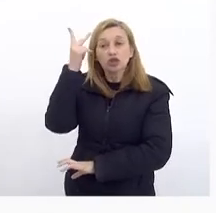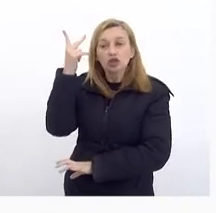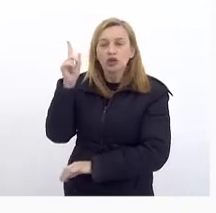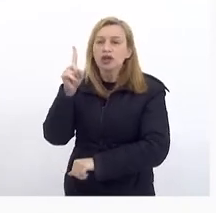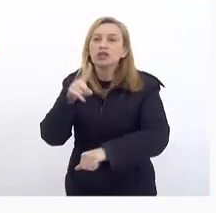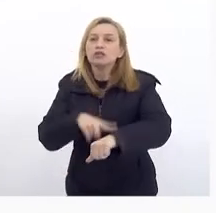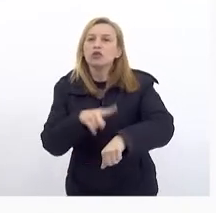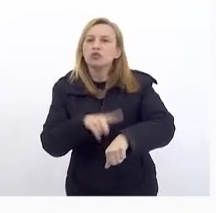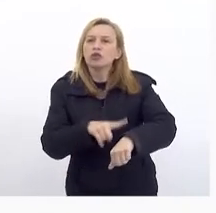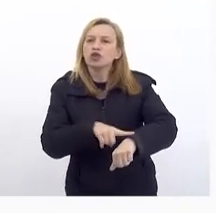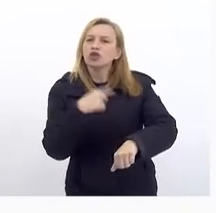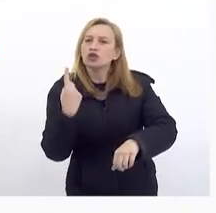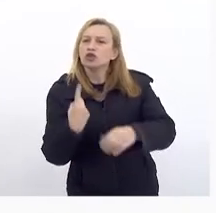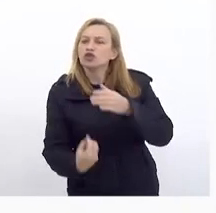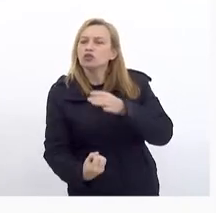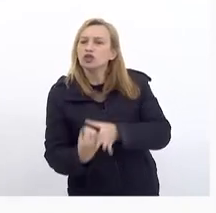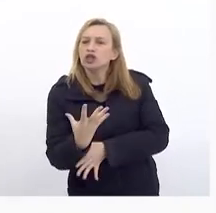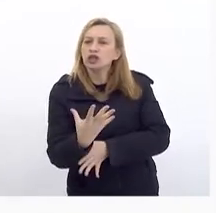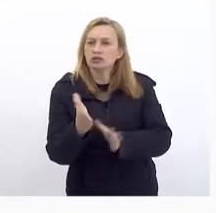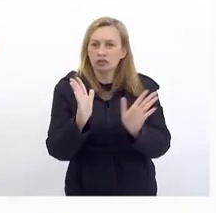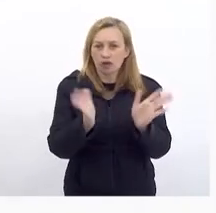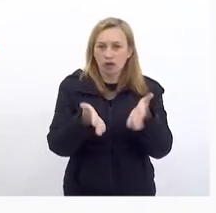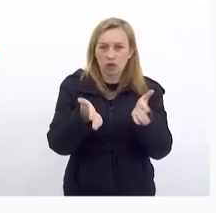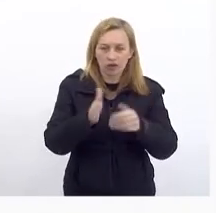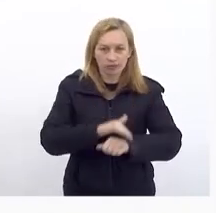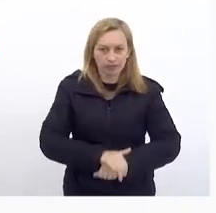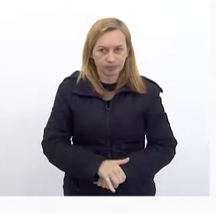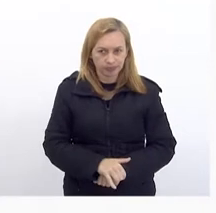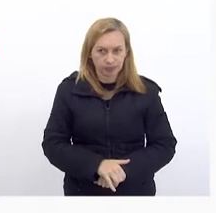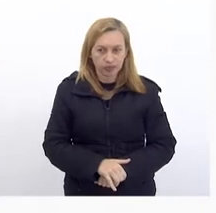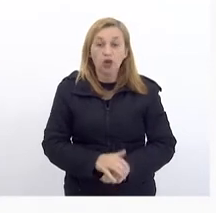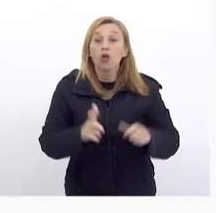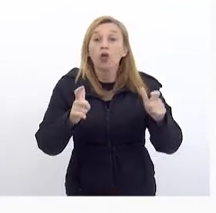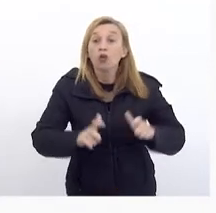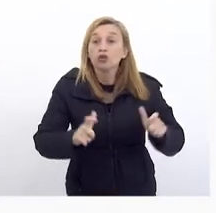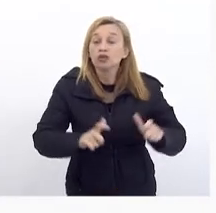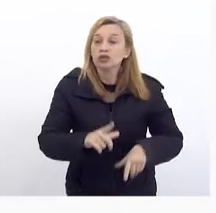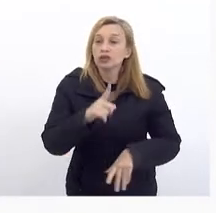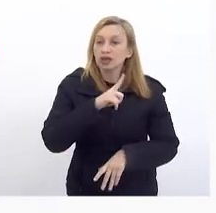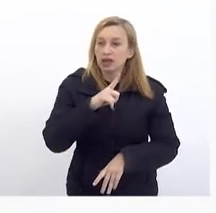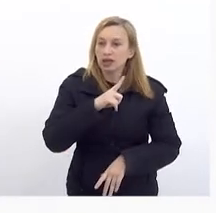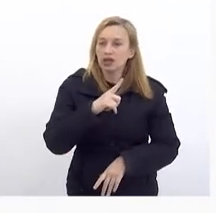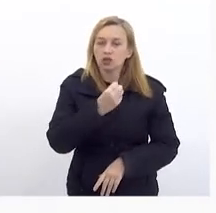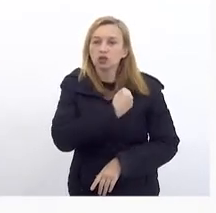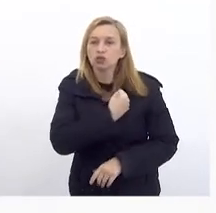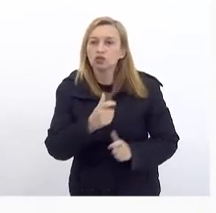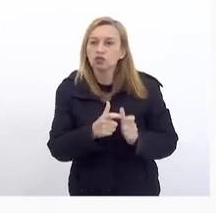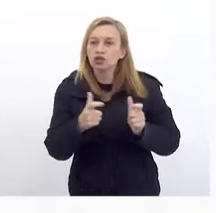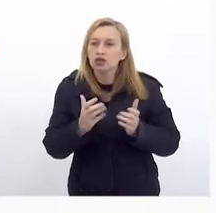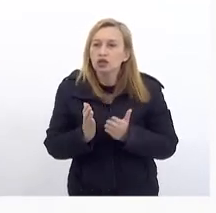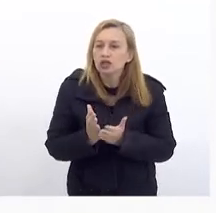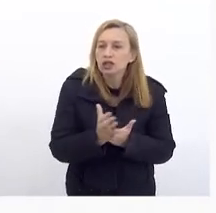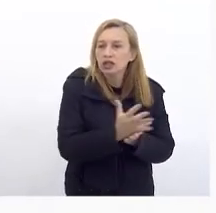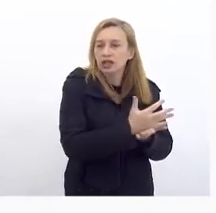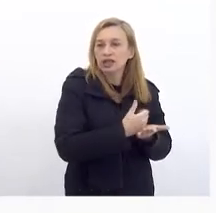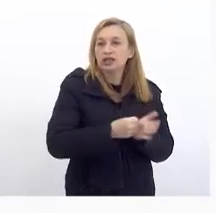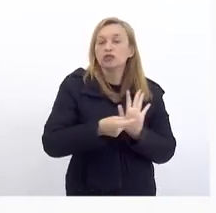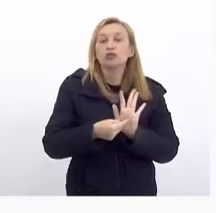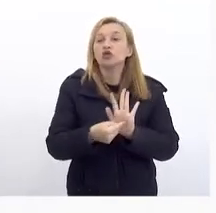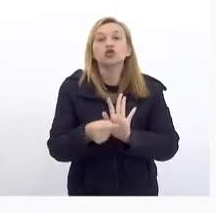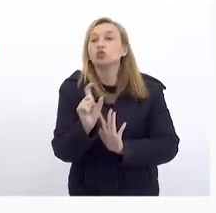momento Que nós estamos Construindo Onde nós vamos ter Um aumento De arrecadação Mostrando